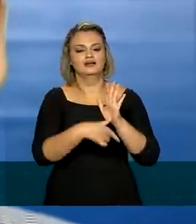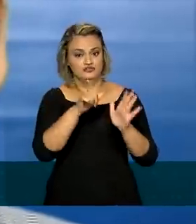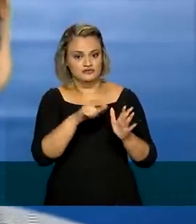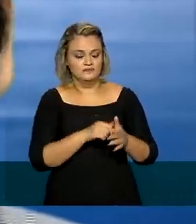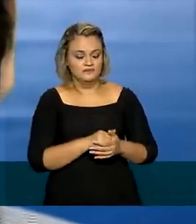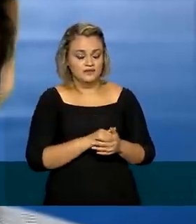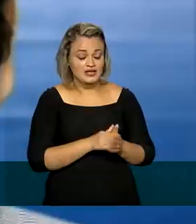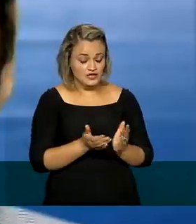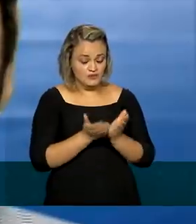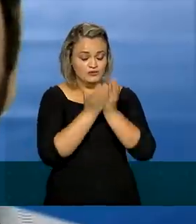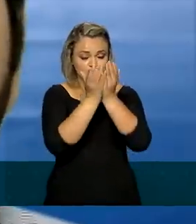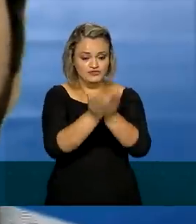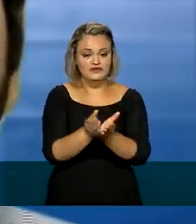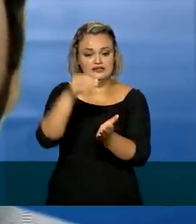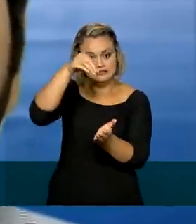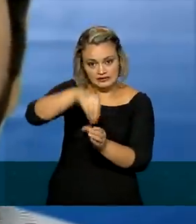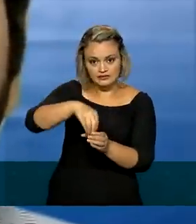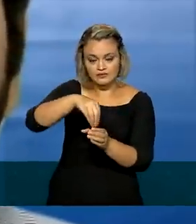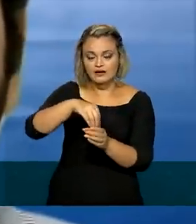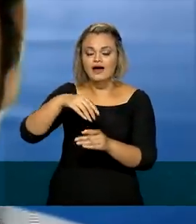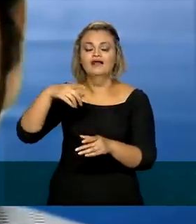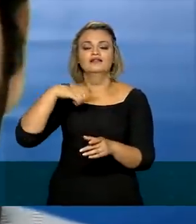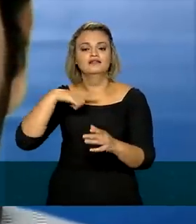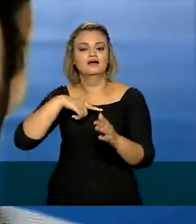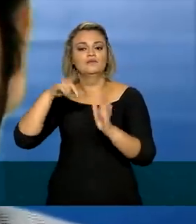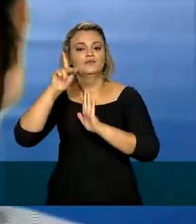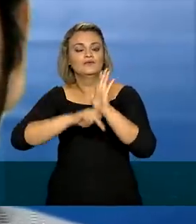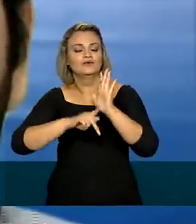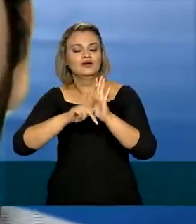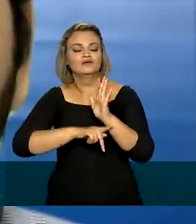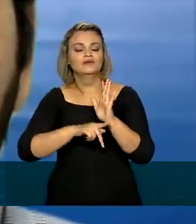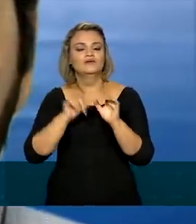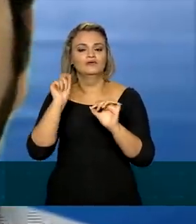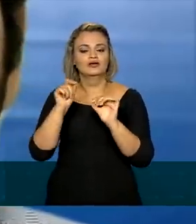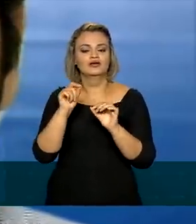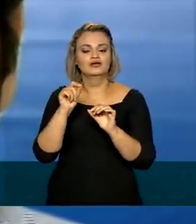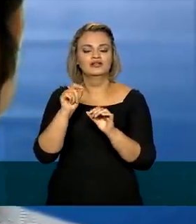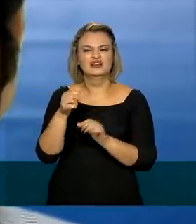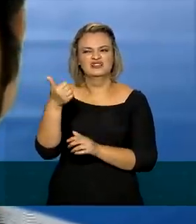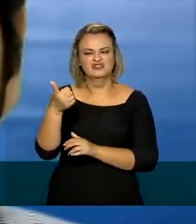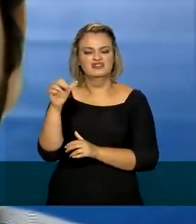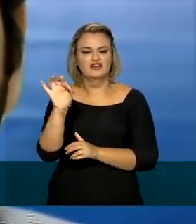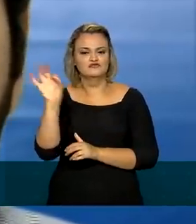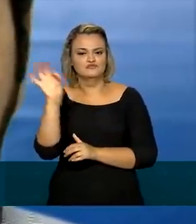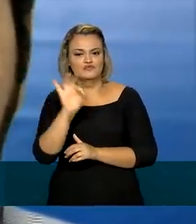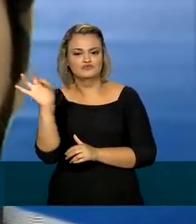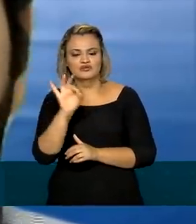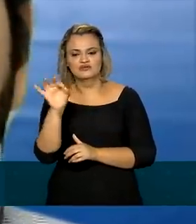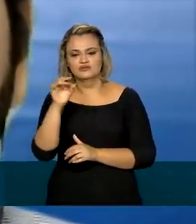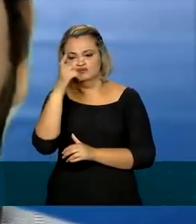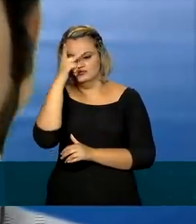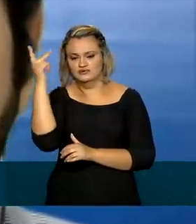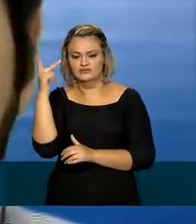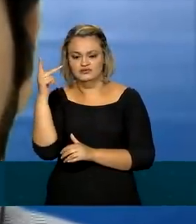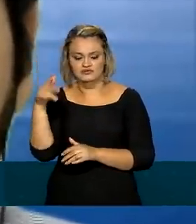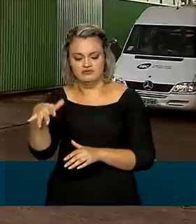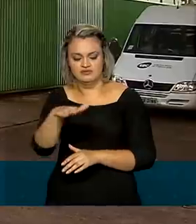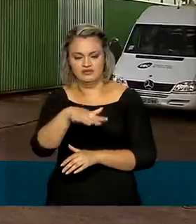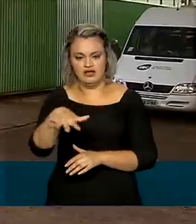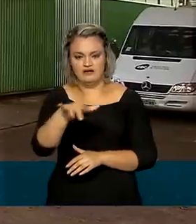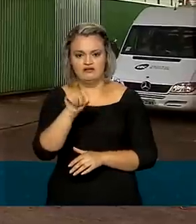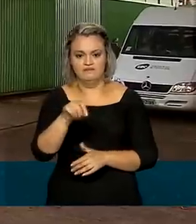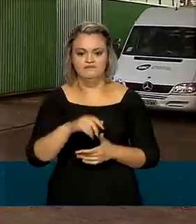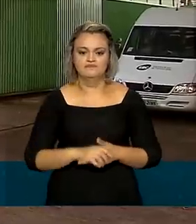embarcados, haverá o programa, como a gente discutiu na deliberação, de pelo menos 10% dos viajantes testados diariamente.